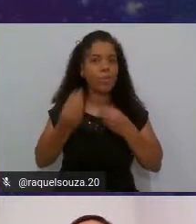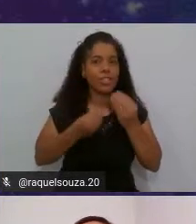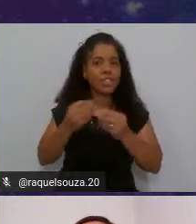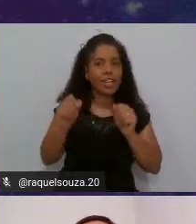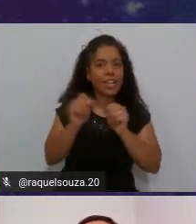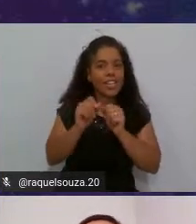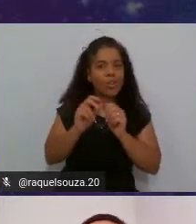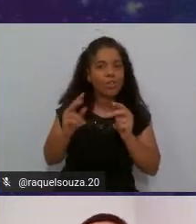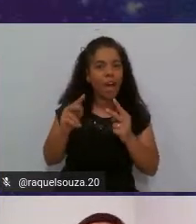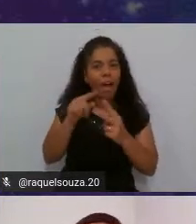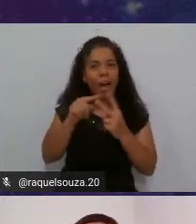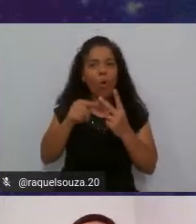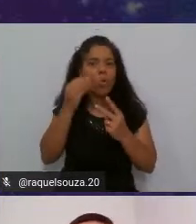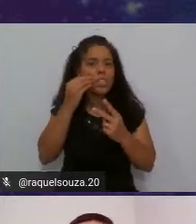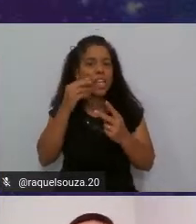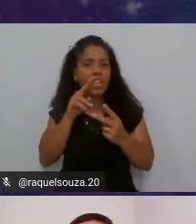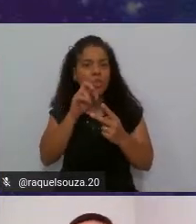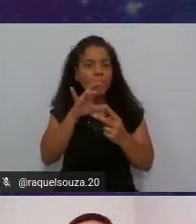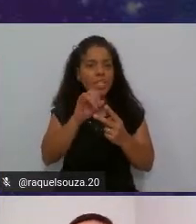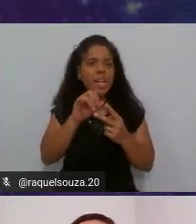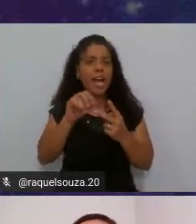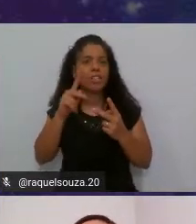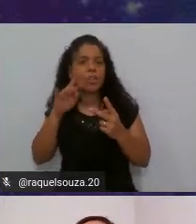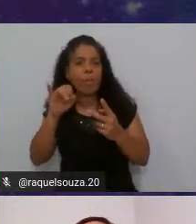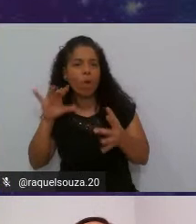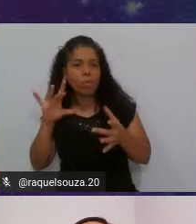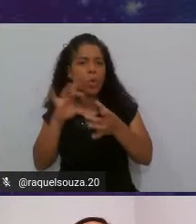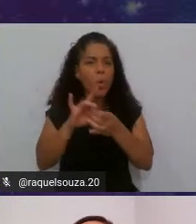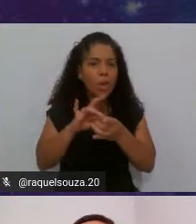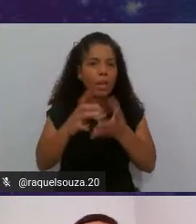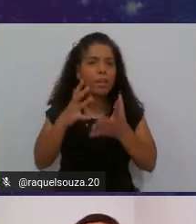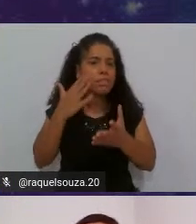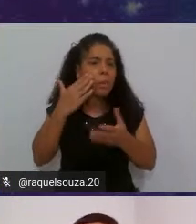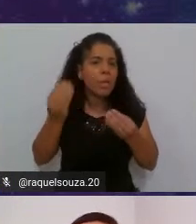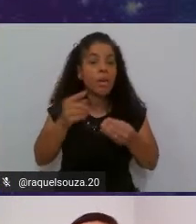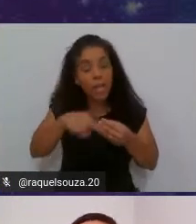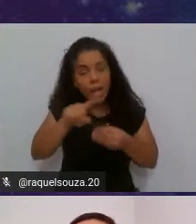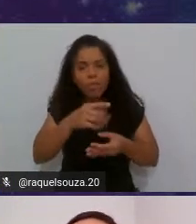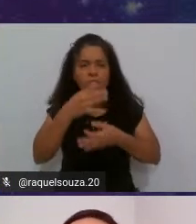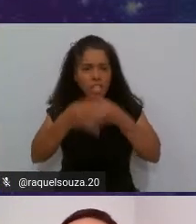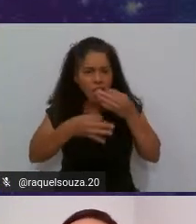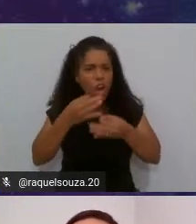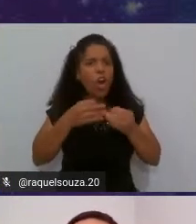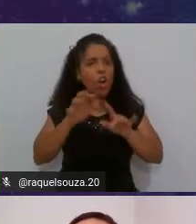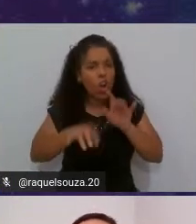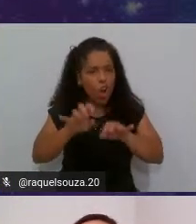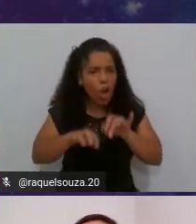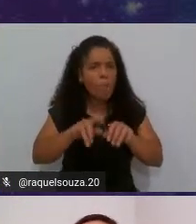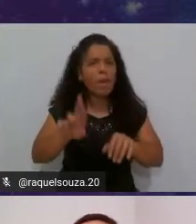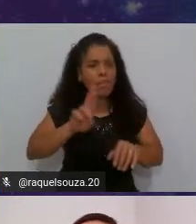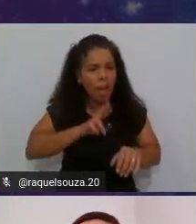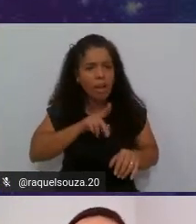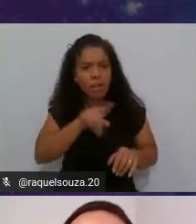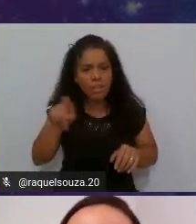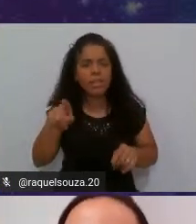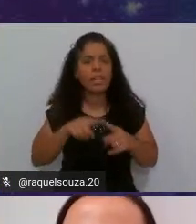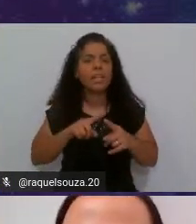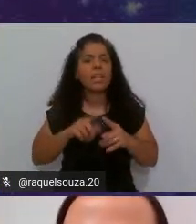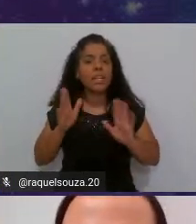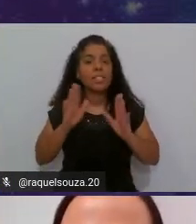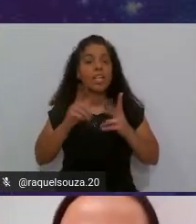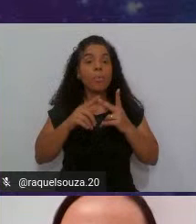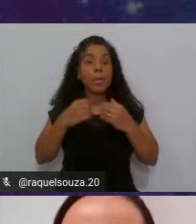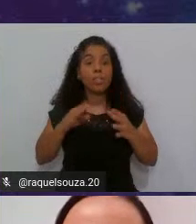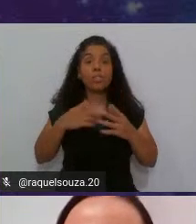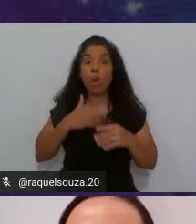junto unir os testes de unidade aos testes de performance eu queria que vocês comentassem aí enquanto nesse meio tempo eu solto um